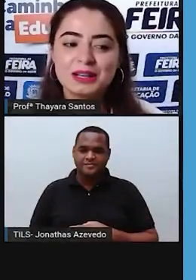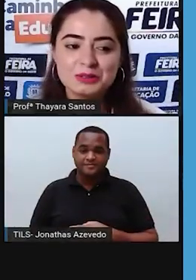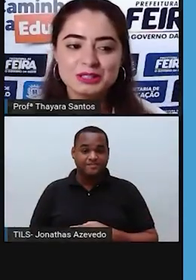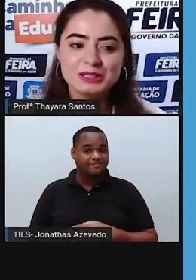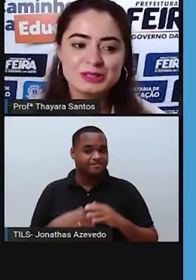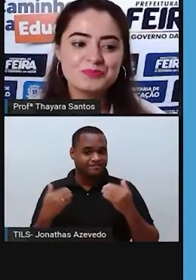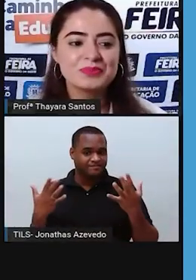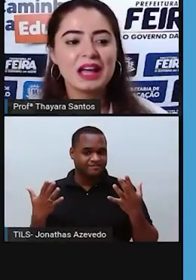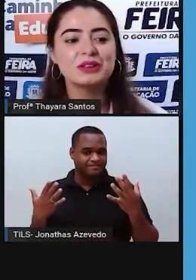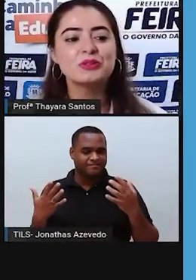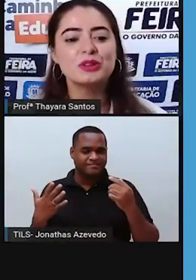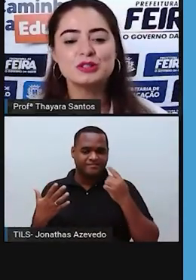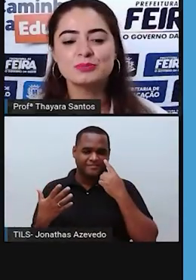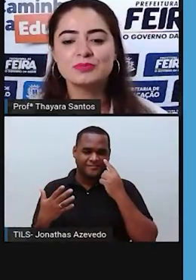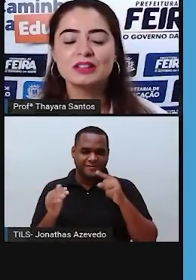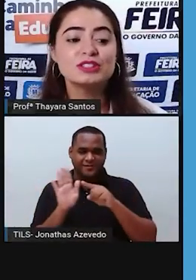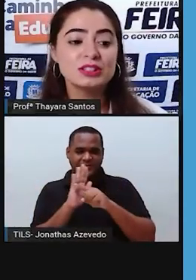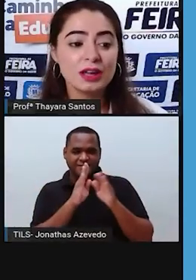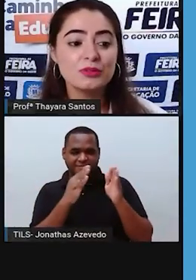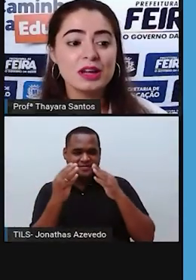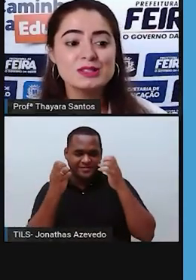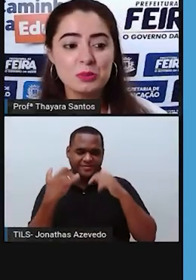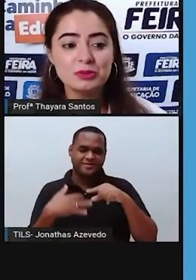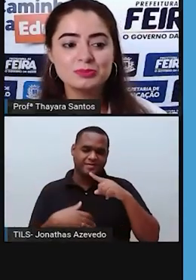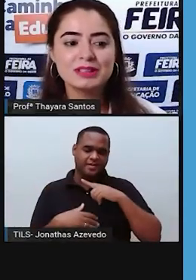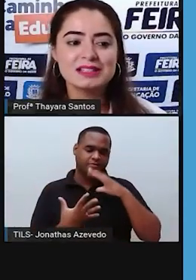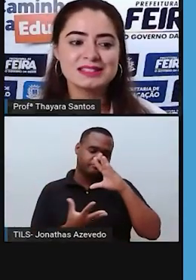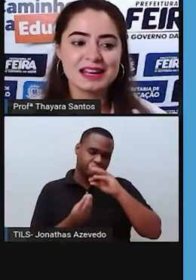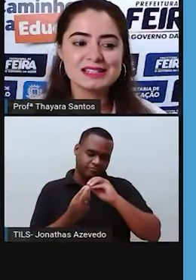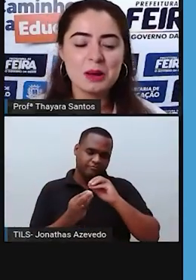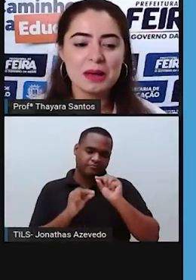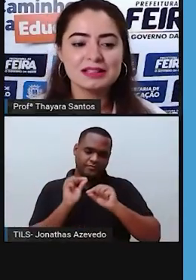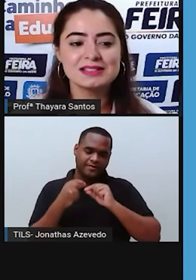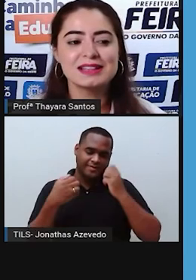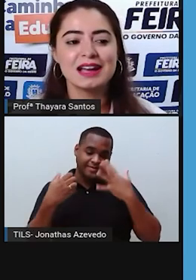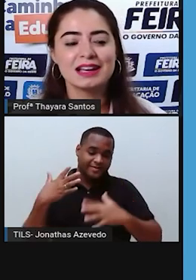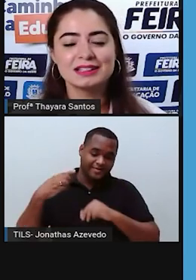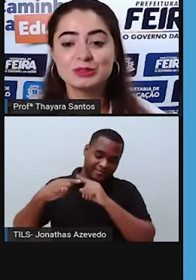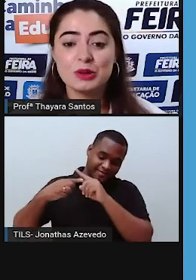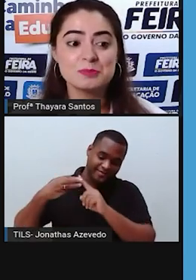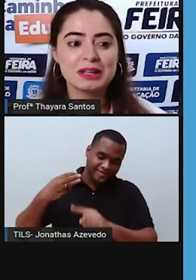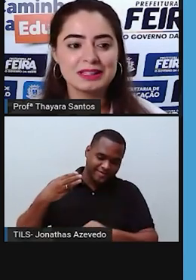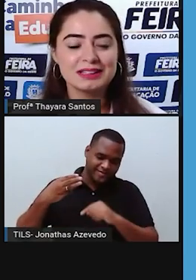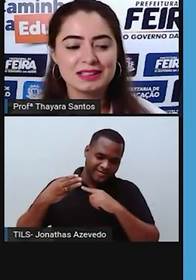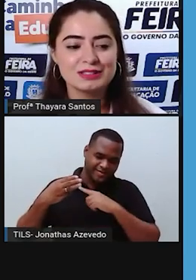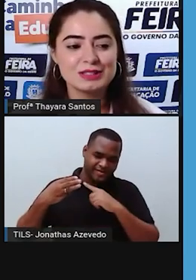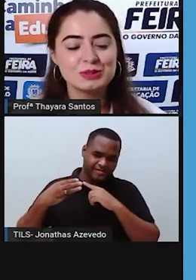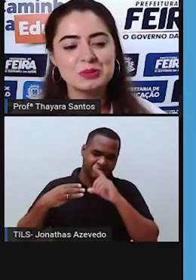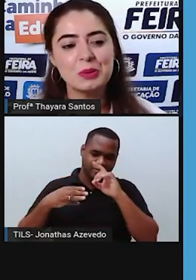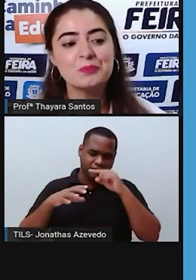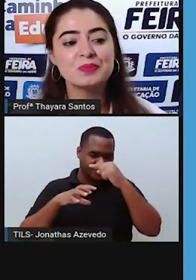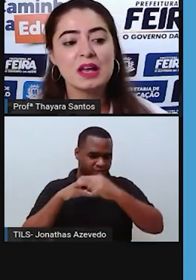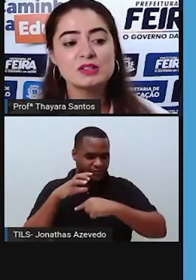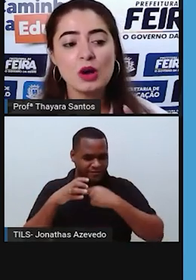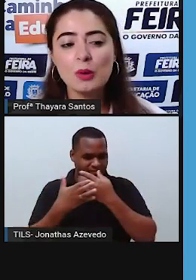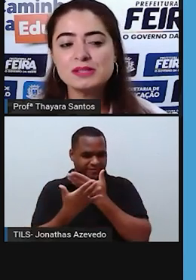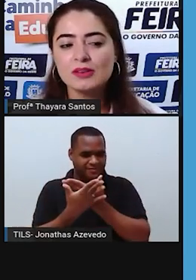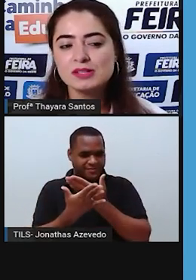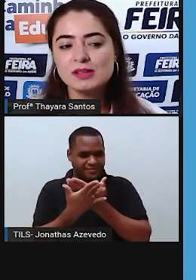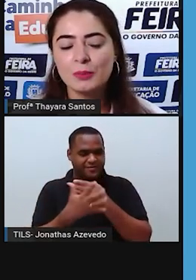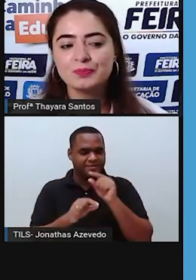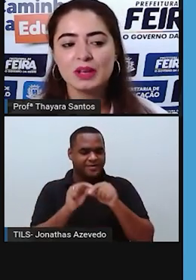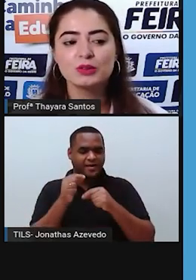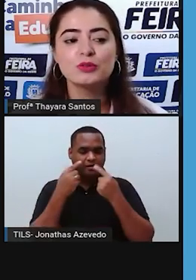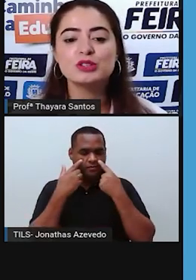Então, gente, aí no vídeo, a gente teve um resumo das três camadas do nosso planeta que a gente estudou. Só uma